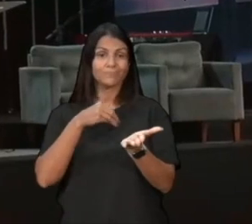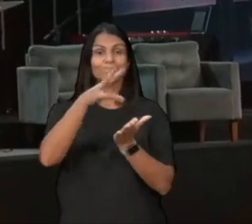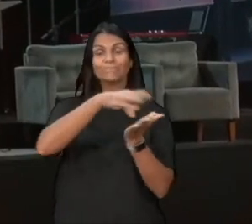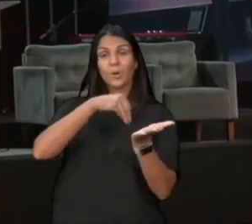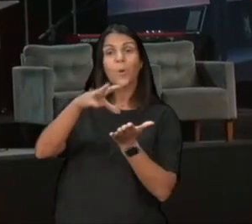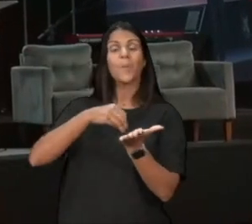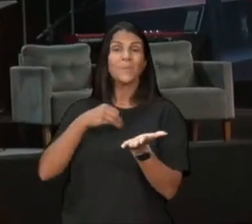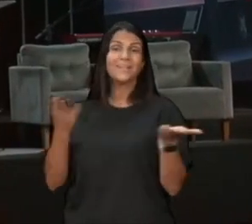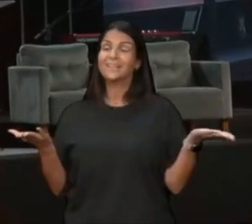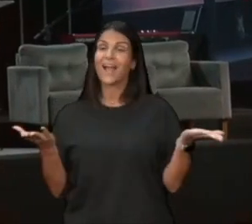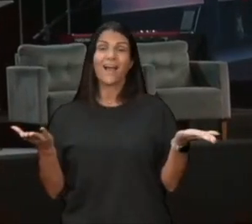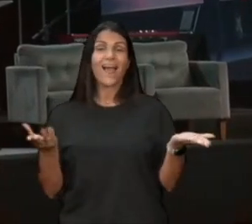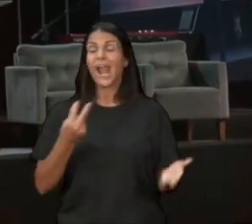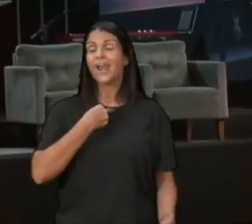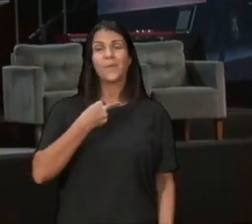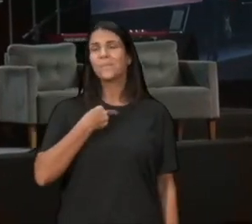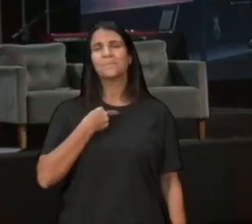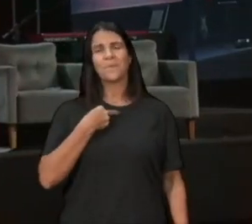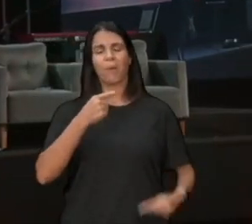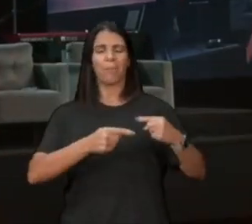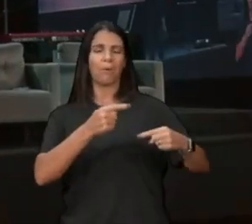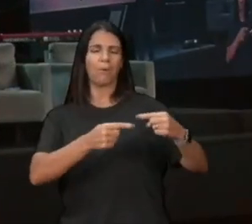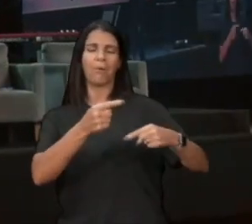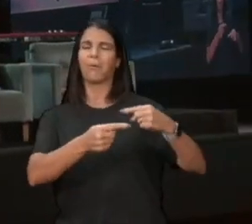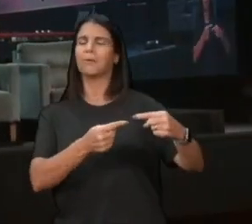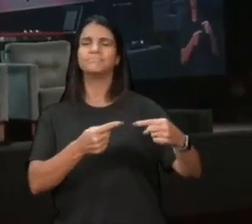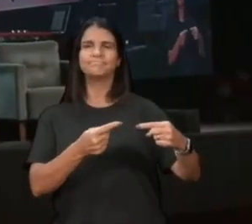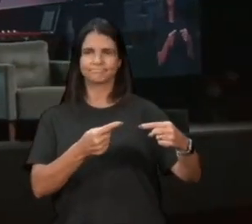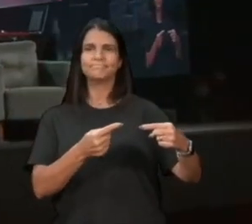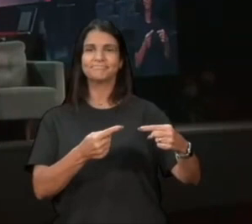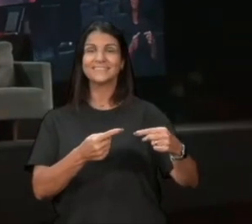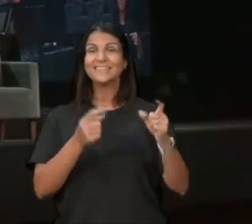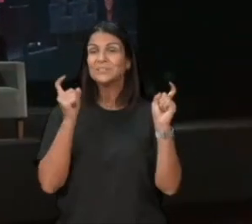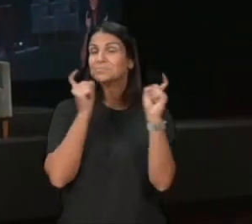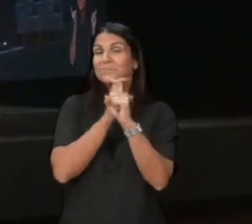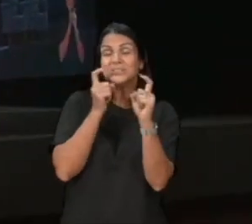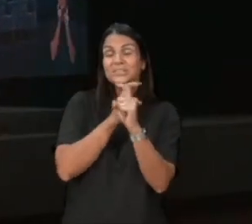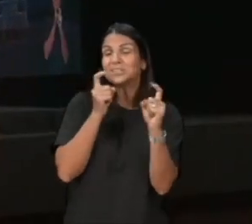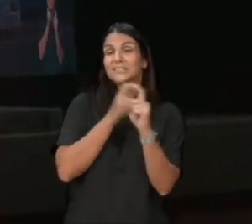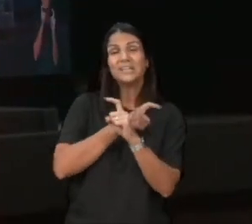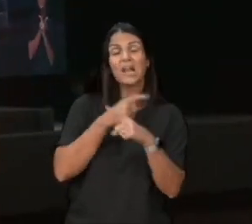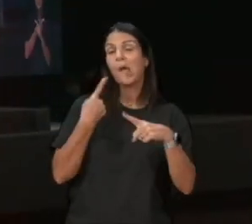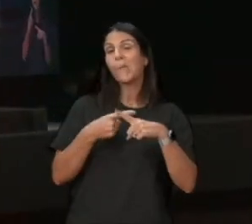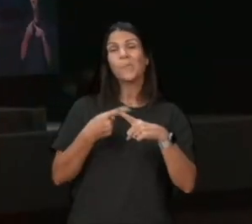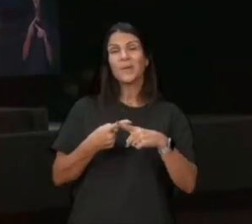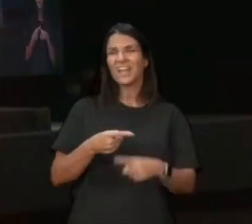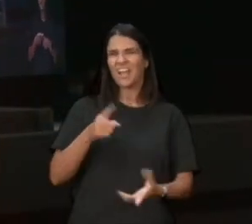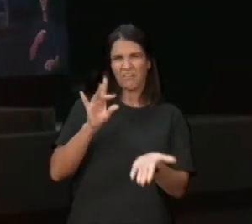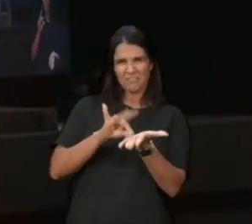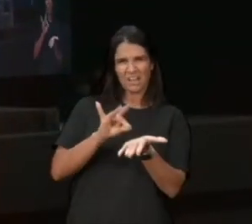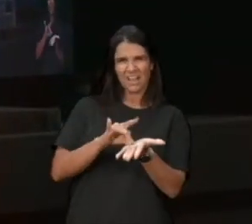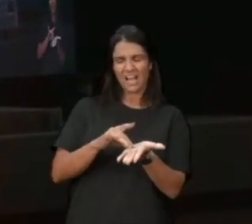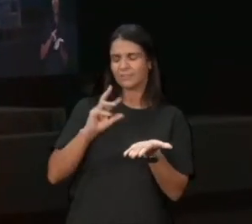e a gente vai copiando, e vai reproduzindo, e um monte de mentira, vira verdade, por quê? Porque a gente é macaco de imitação,